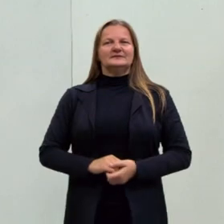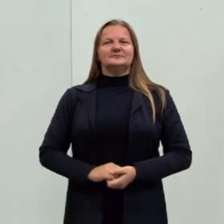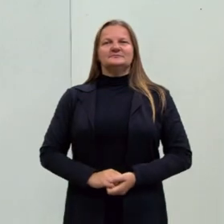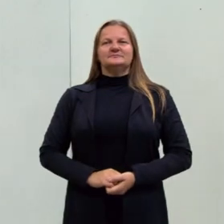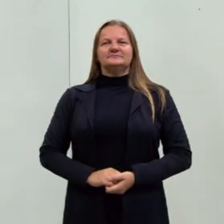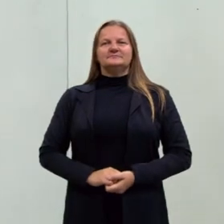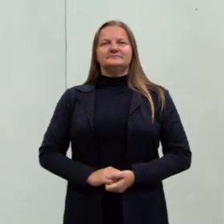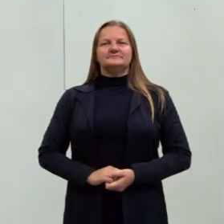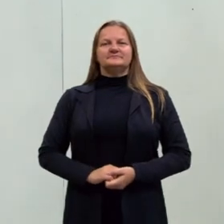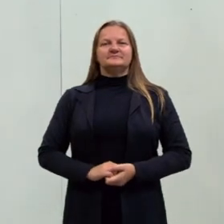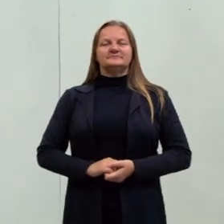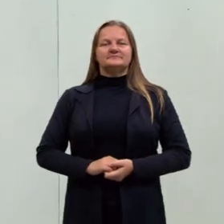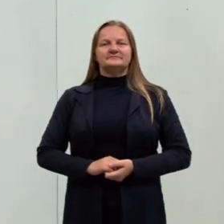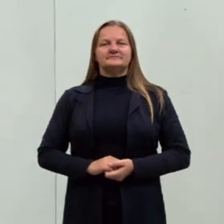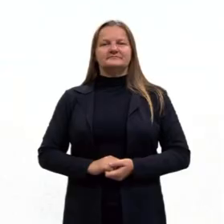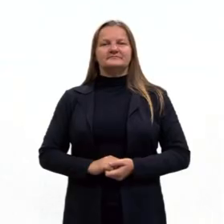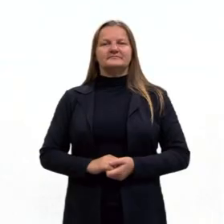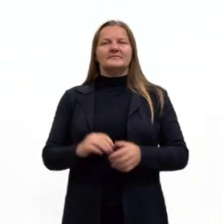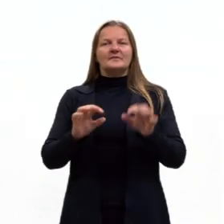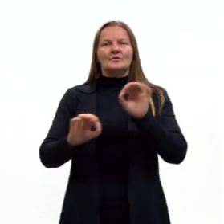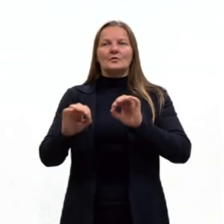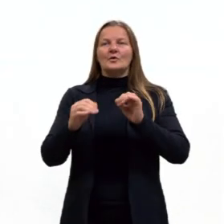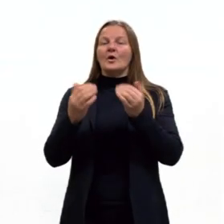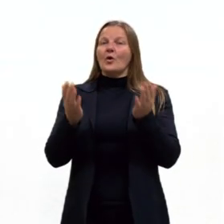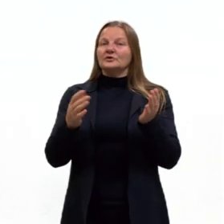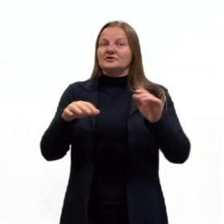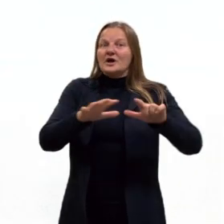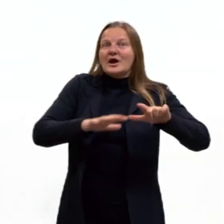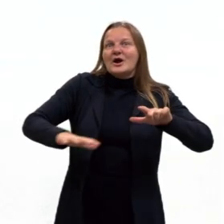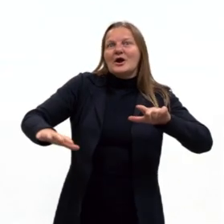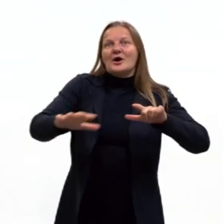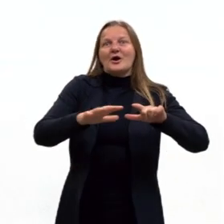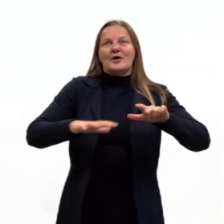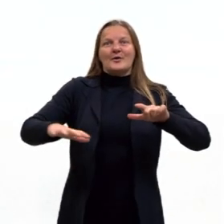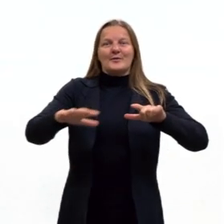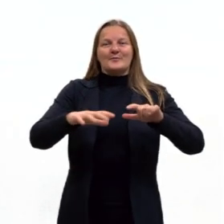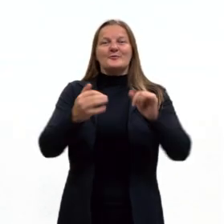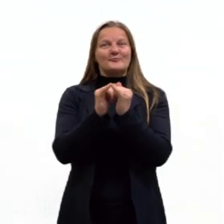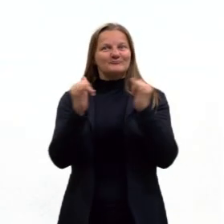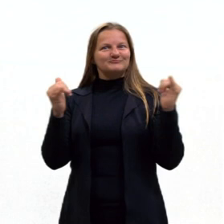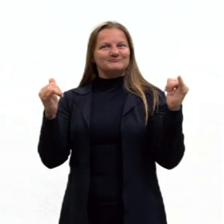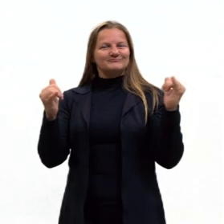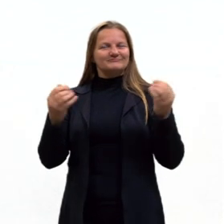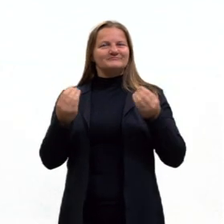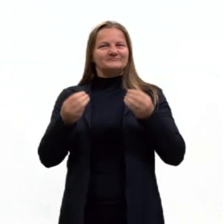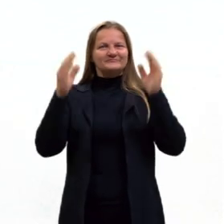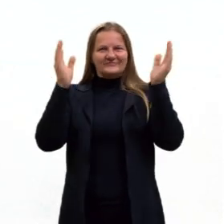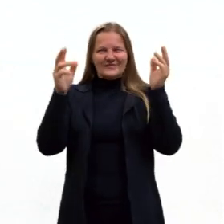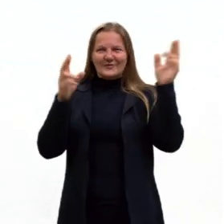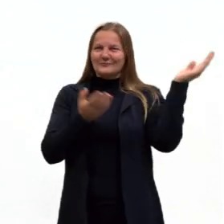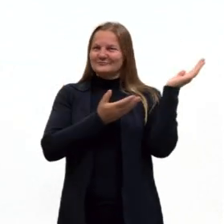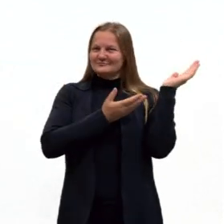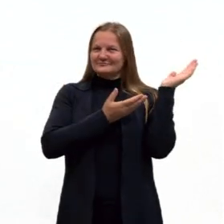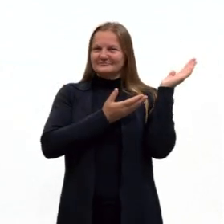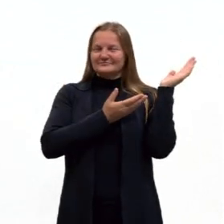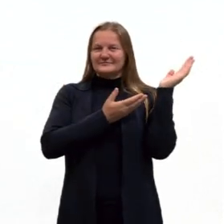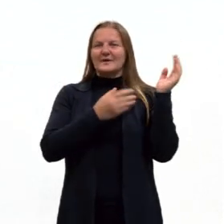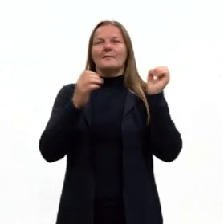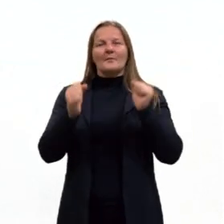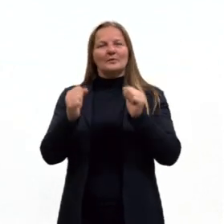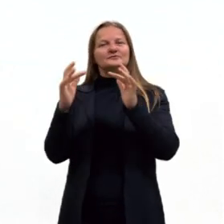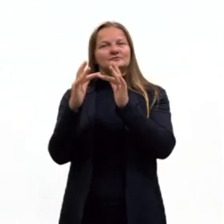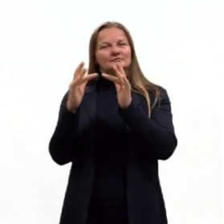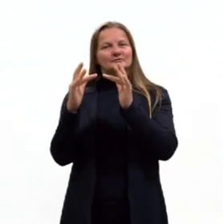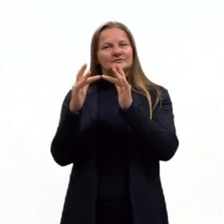gente. Bom, então, campo elétrico. Esse é o nome da nossa aula de hoje. Lembrando que vocês podem entrar em contato